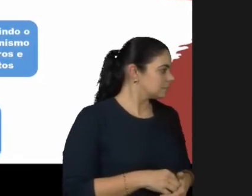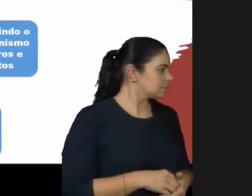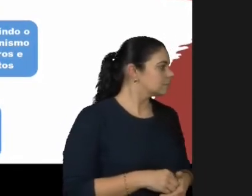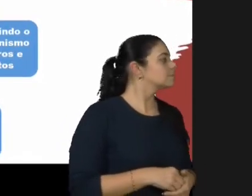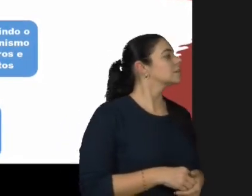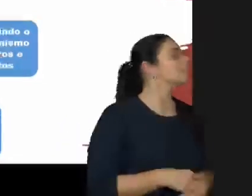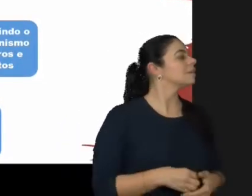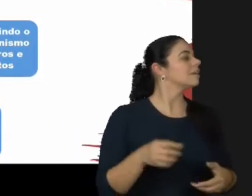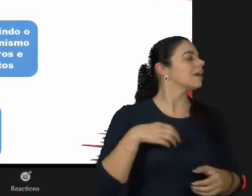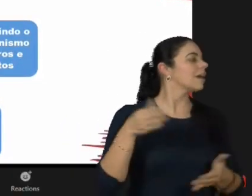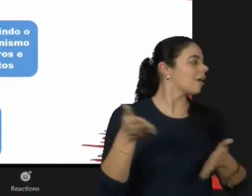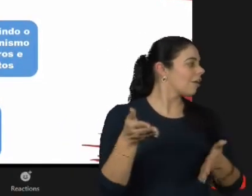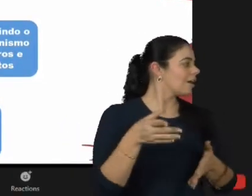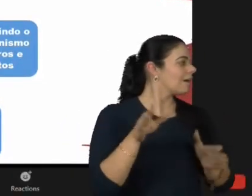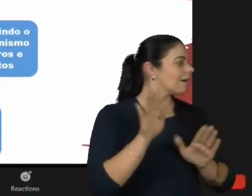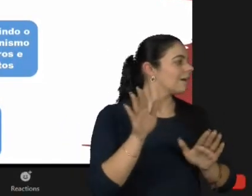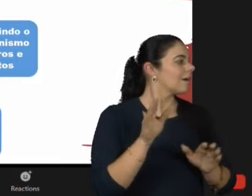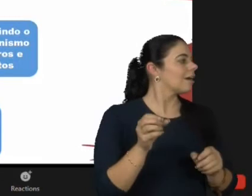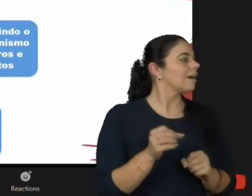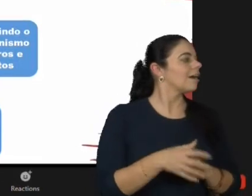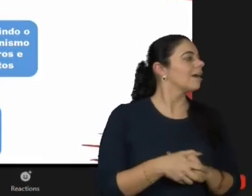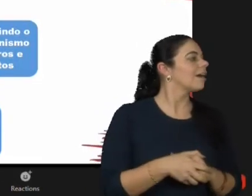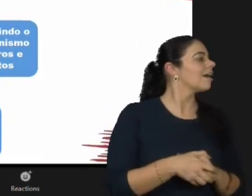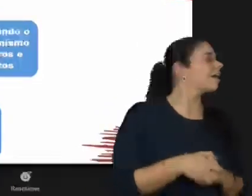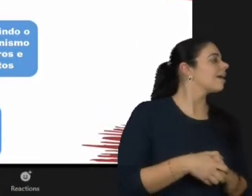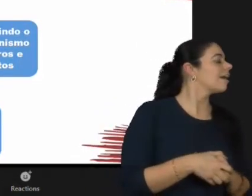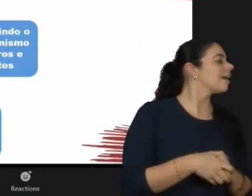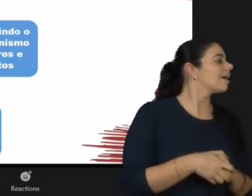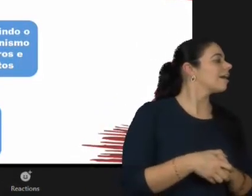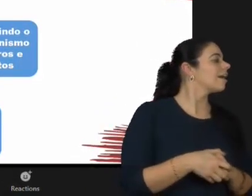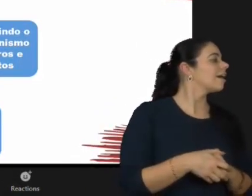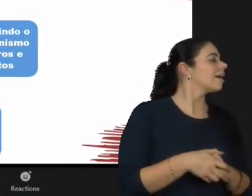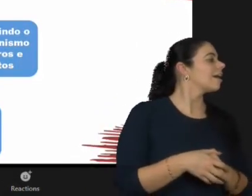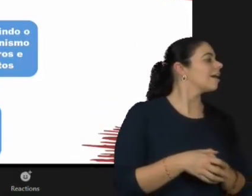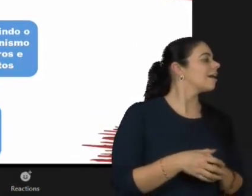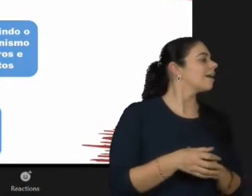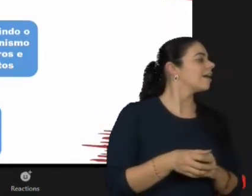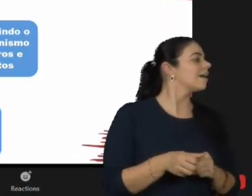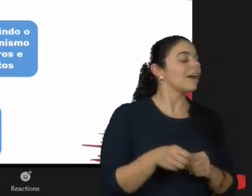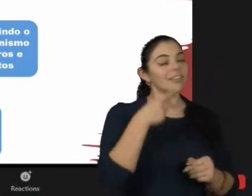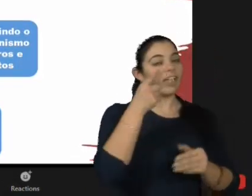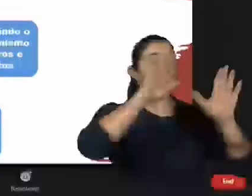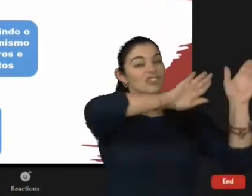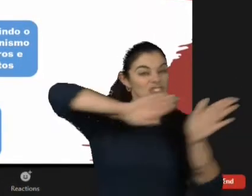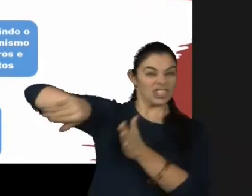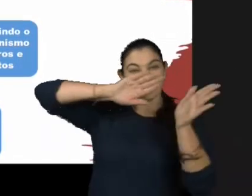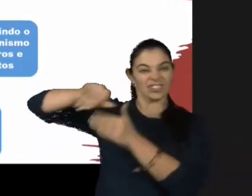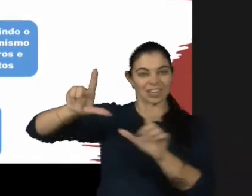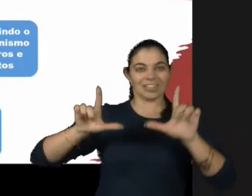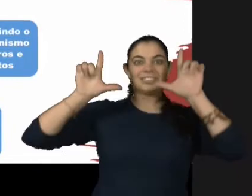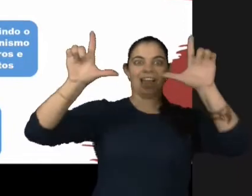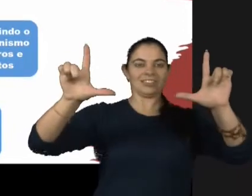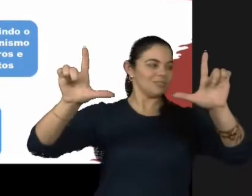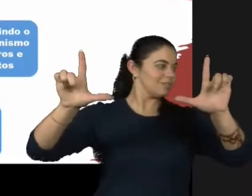Ah, que lindo! Tira o slide! Tira o slide! Aham! Muito bom! Você